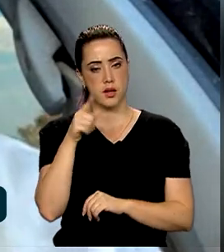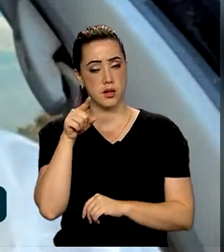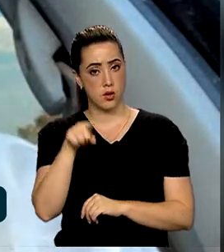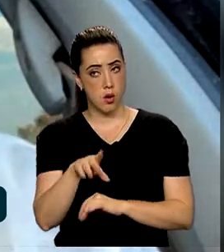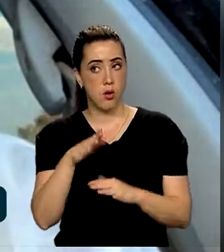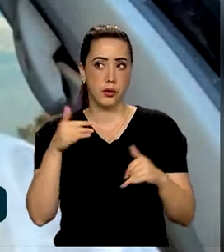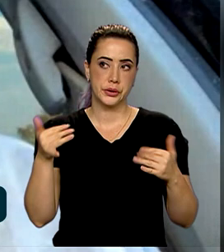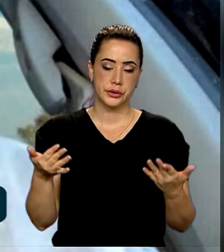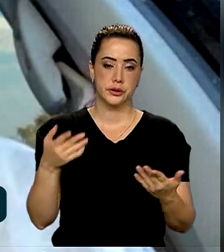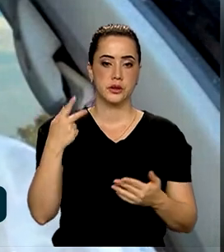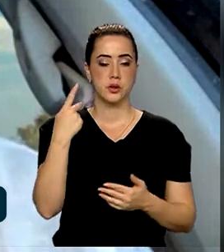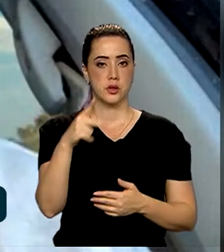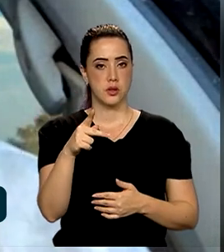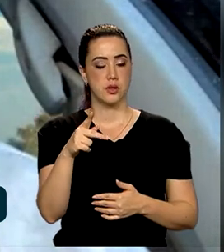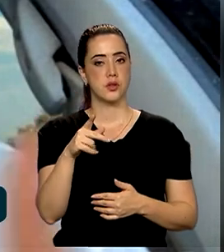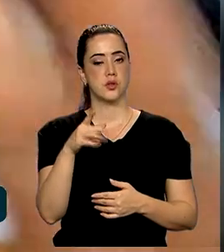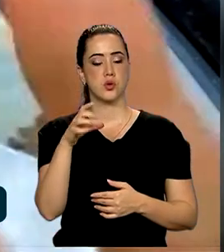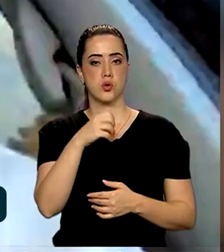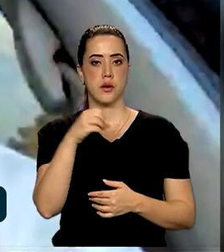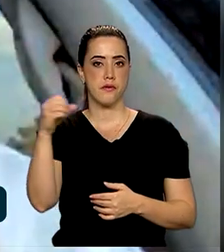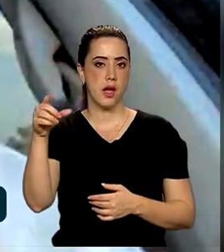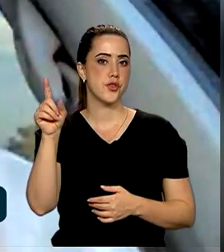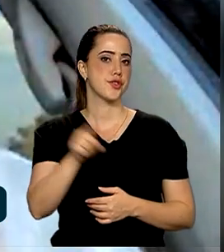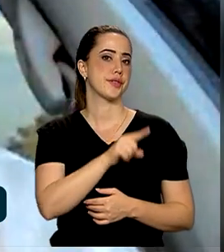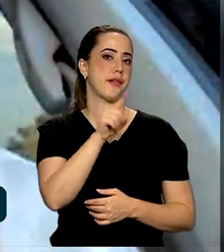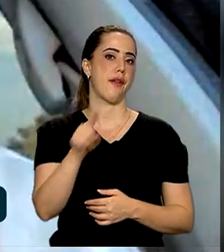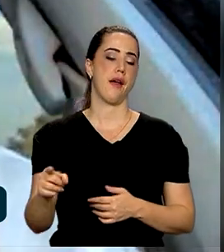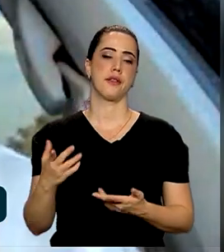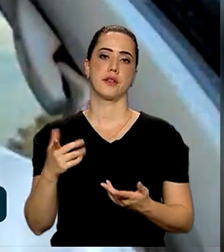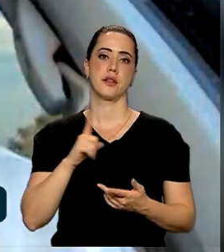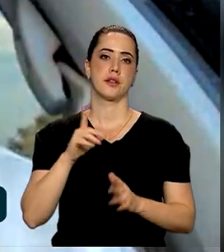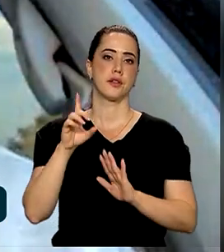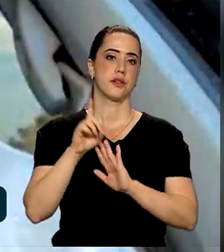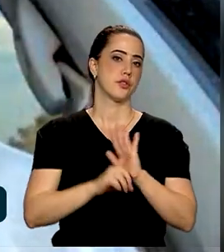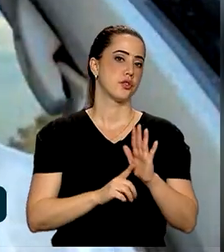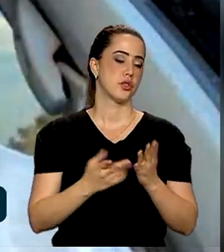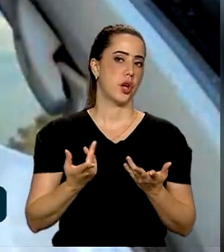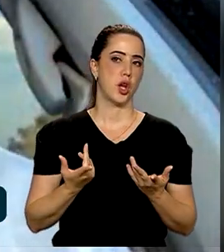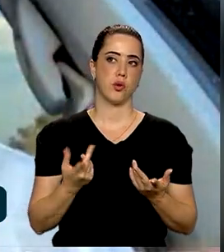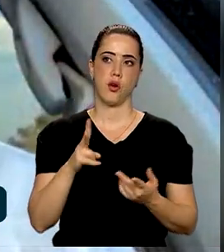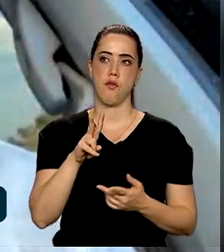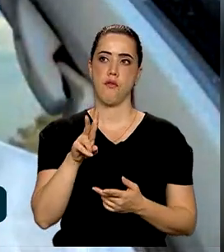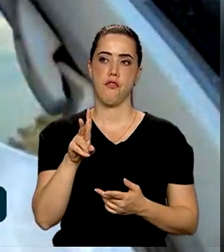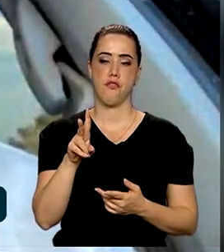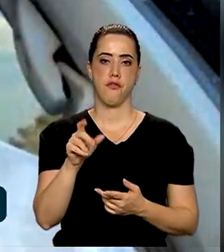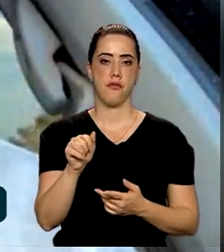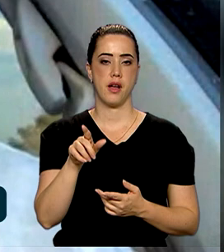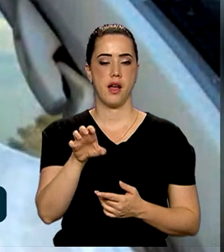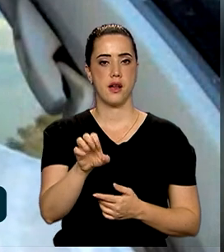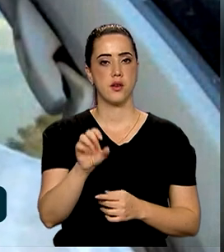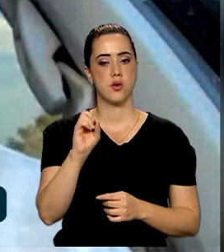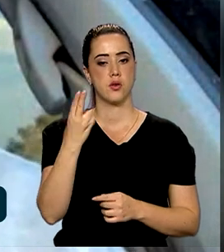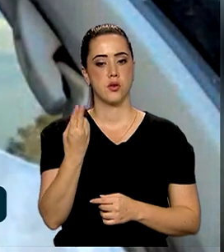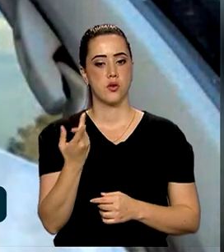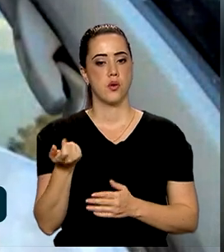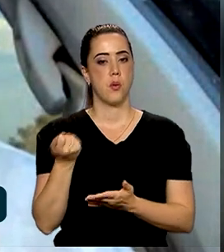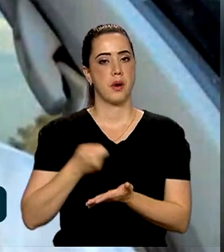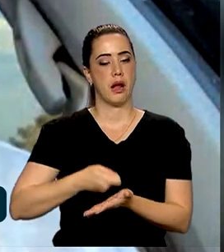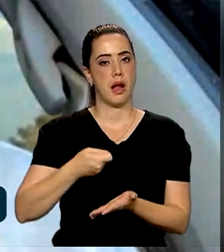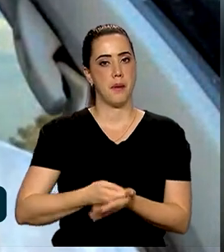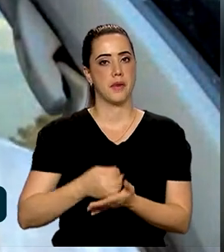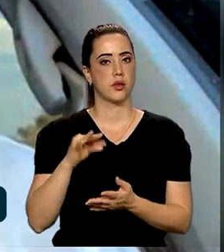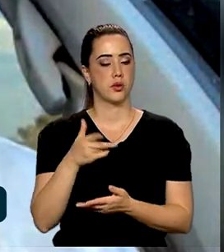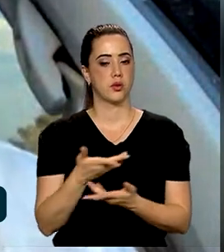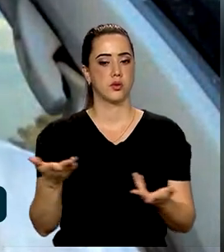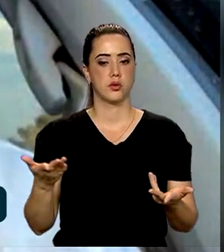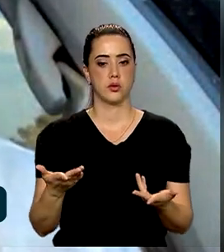ó, as passagens foram suspensas, vocês têm direito a um voucher. Ou como a gente cancelou, vocês vão ter direito a um reembolso integral